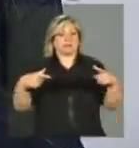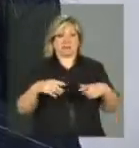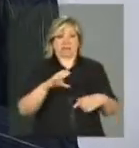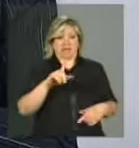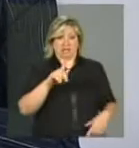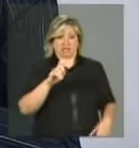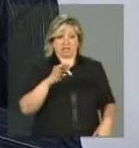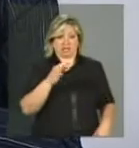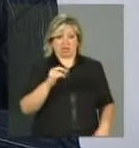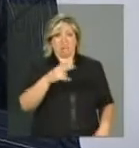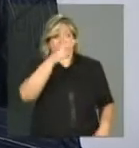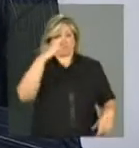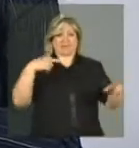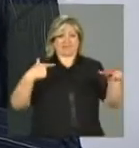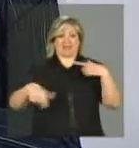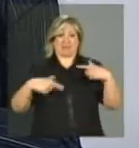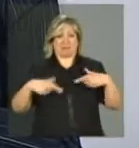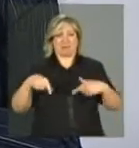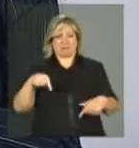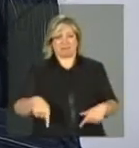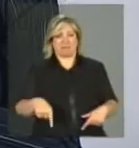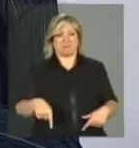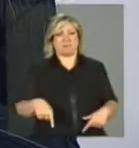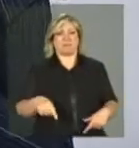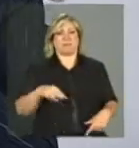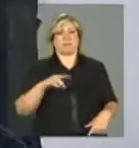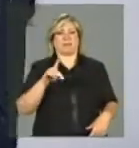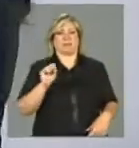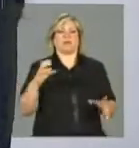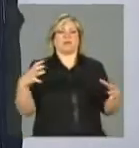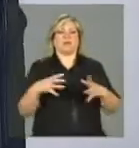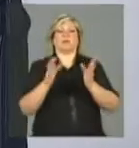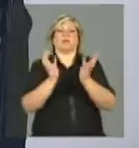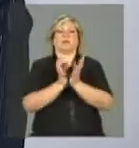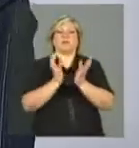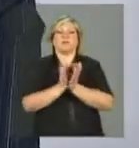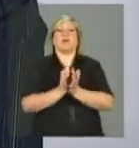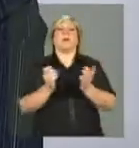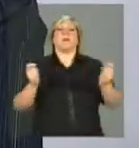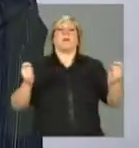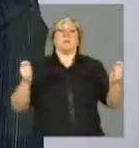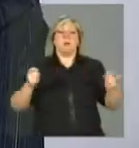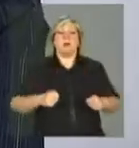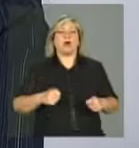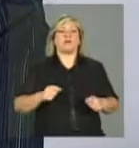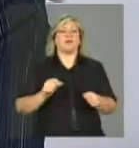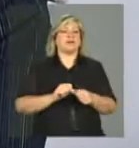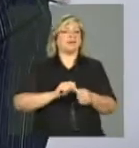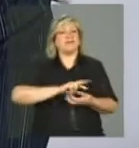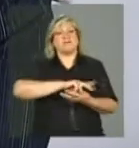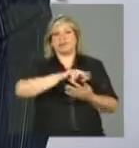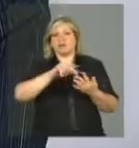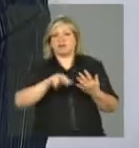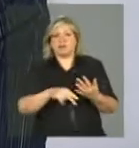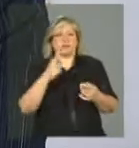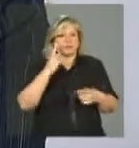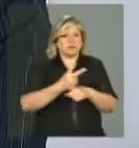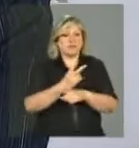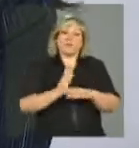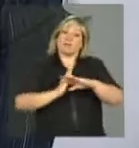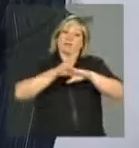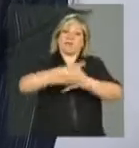Porque você pode utilizar várias ferramentas para a busca ativa. Dentre elas, a visita